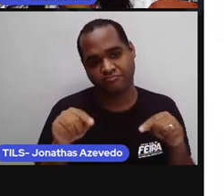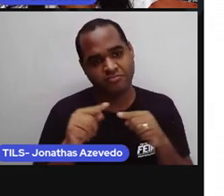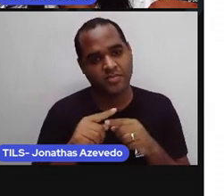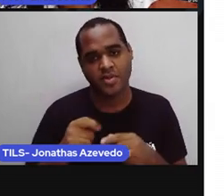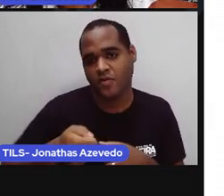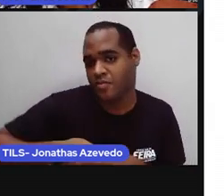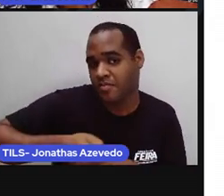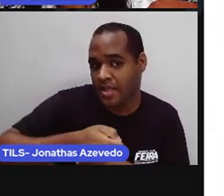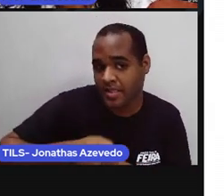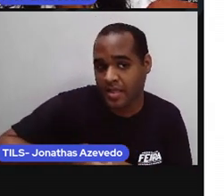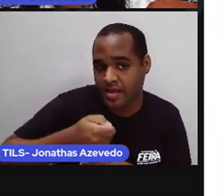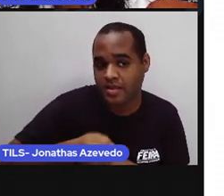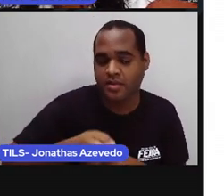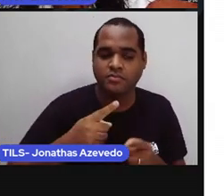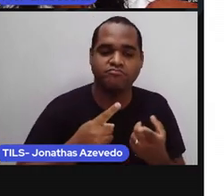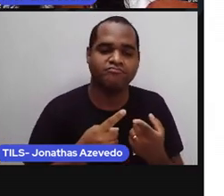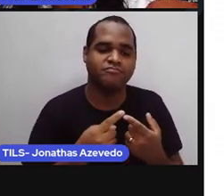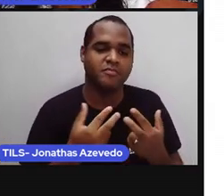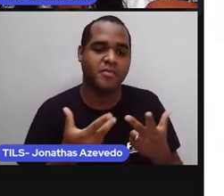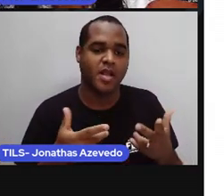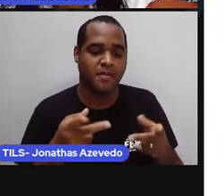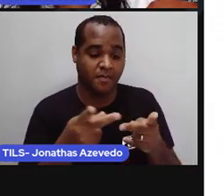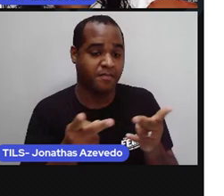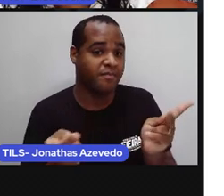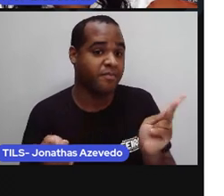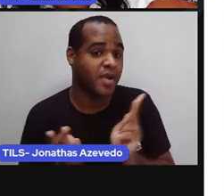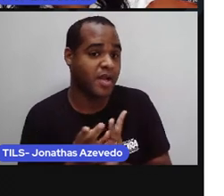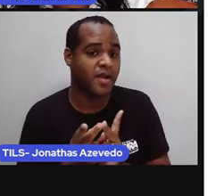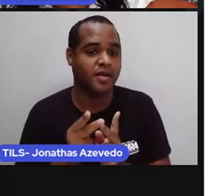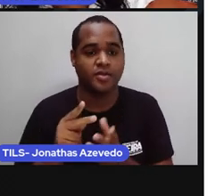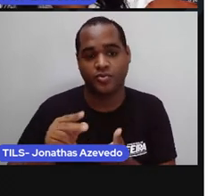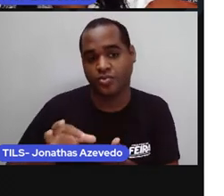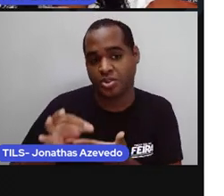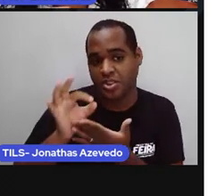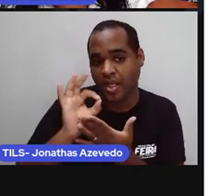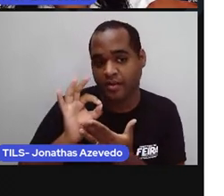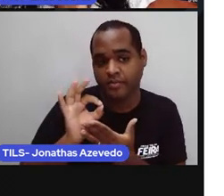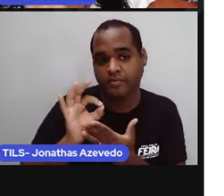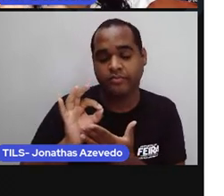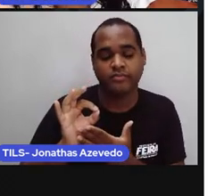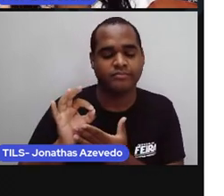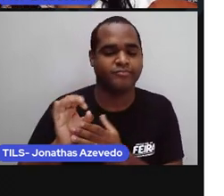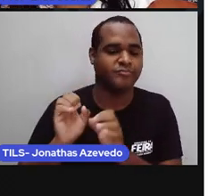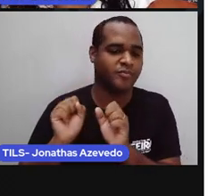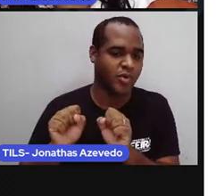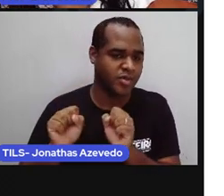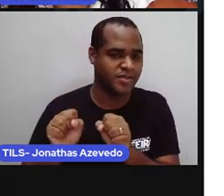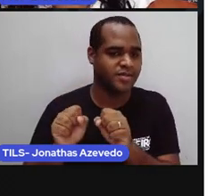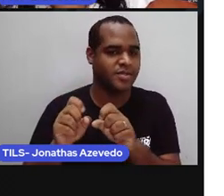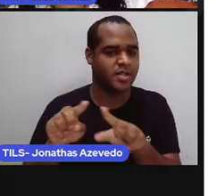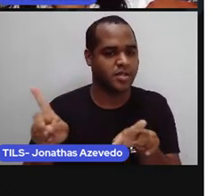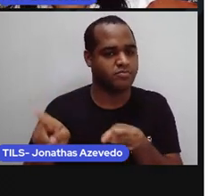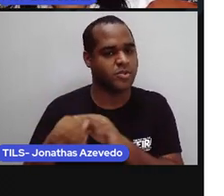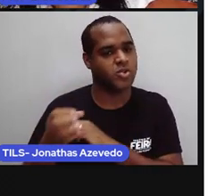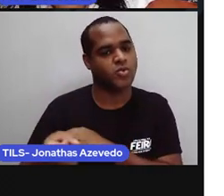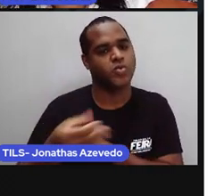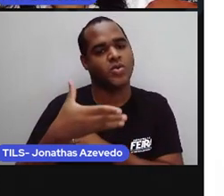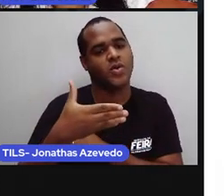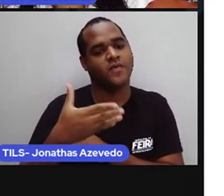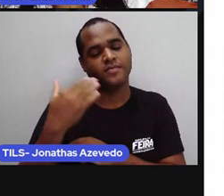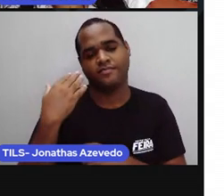panela, um conjunto de pratos, de xícaras, para deixar a cozinha com cara de nova.